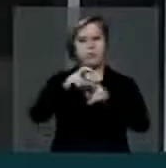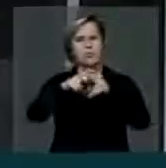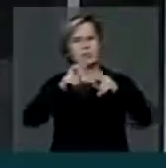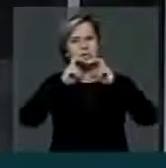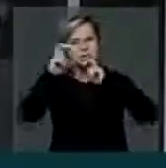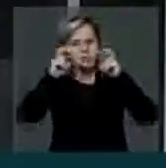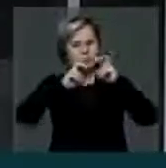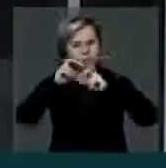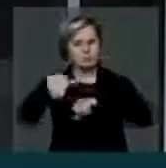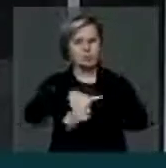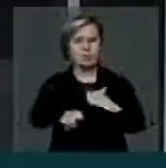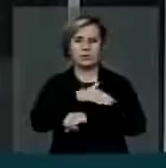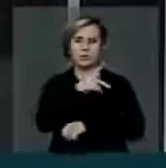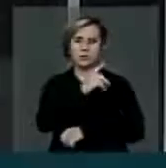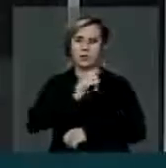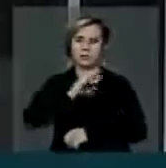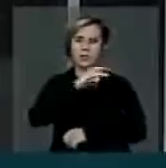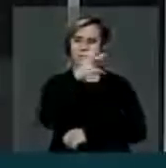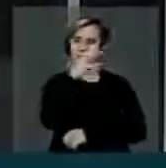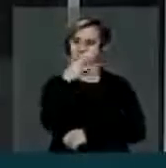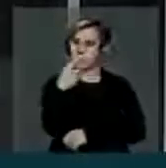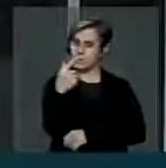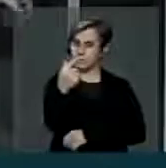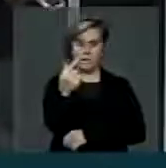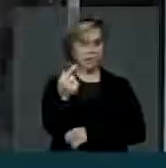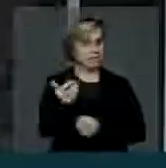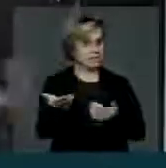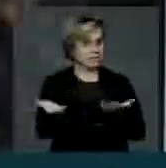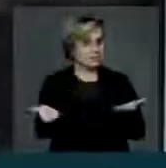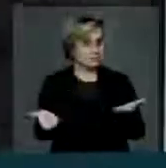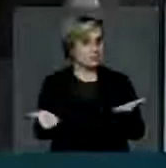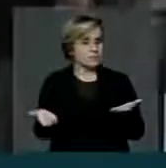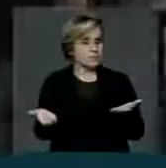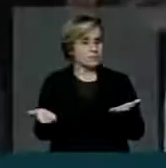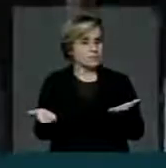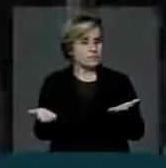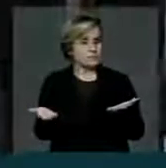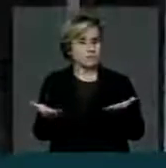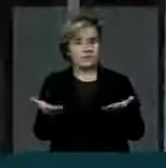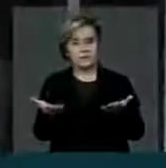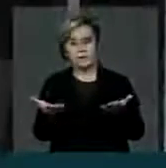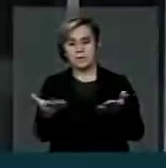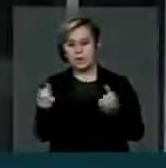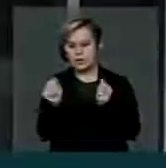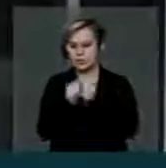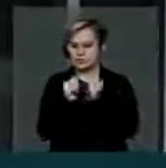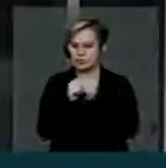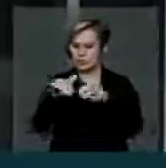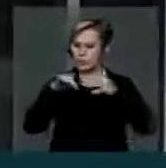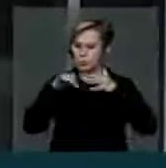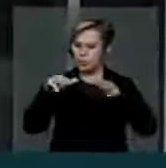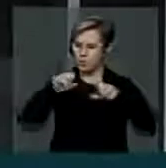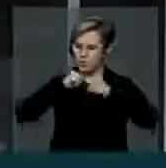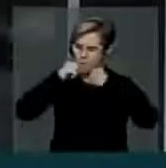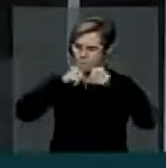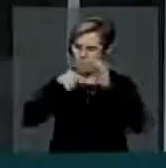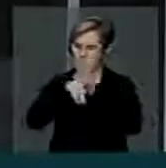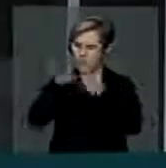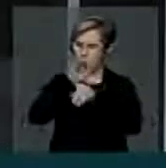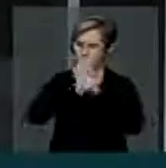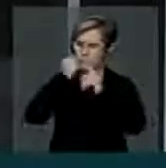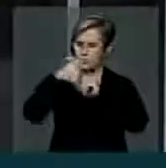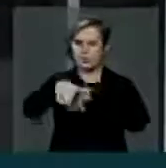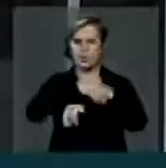A PEC 37, senhora presidenta, que é parte do movimento social que está nas ruas, está